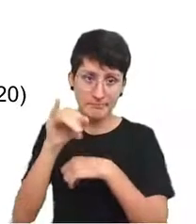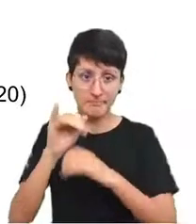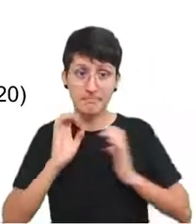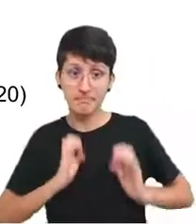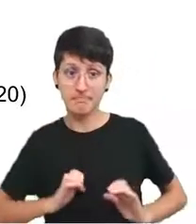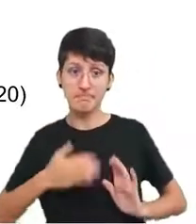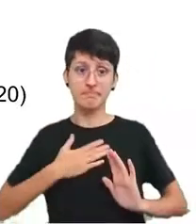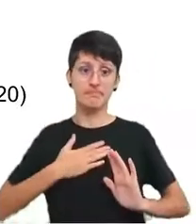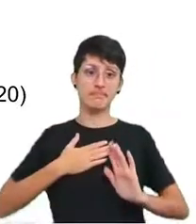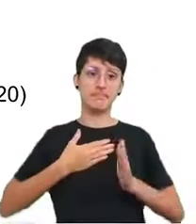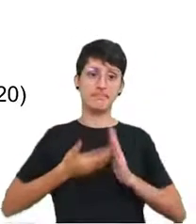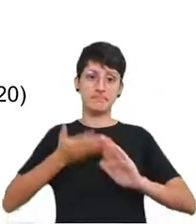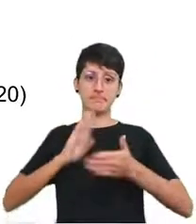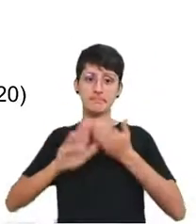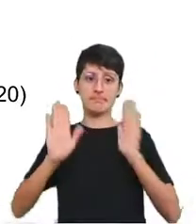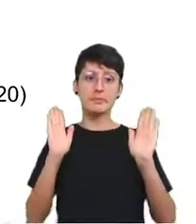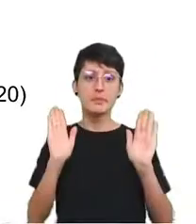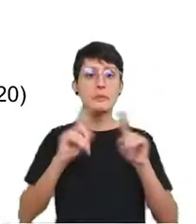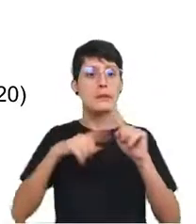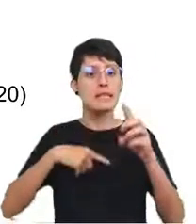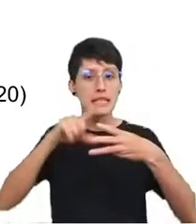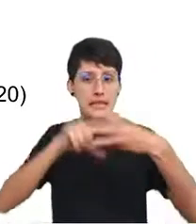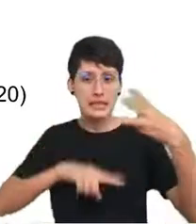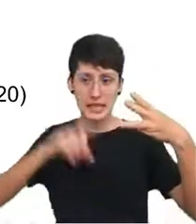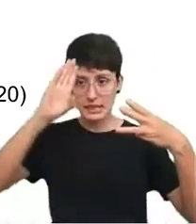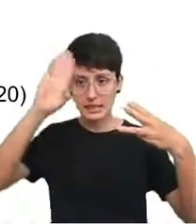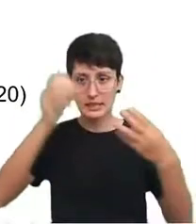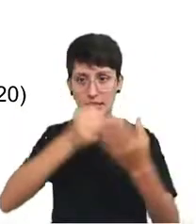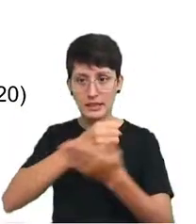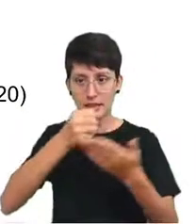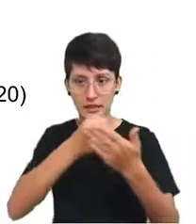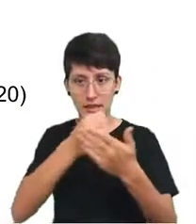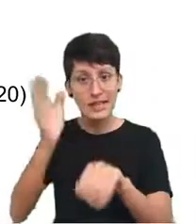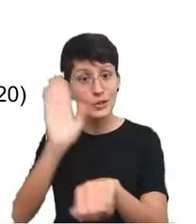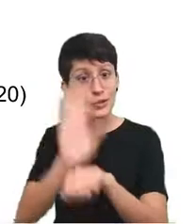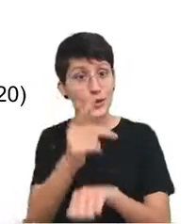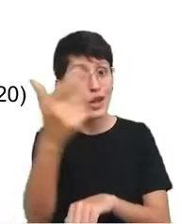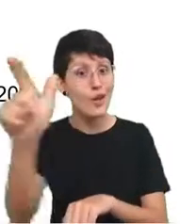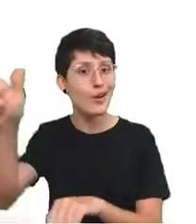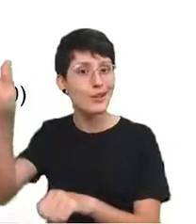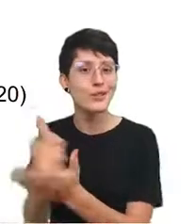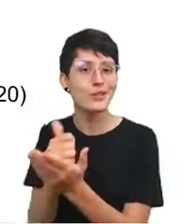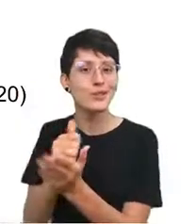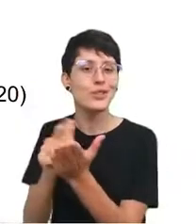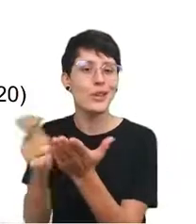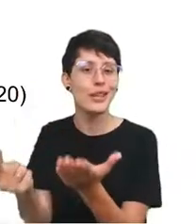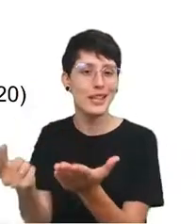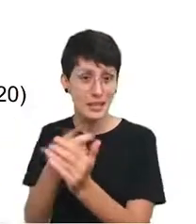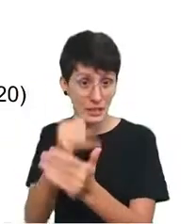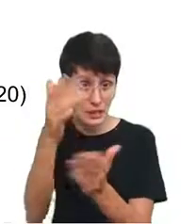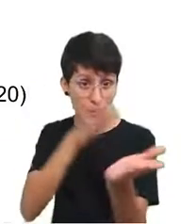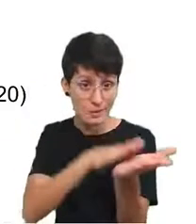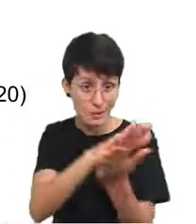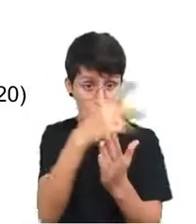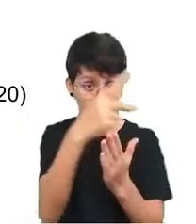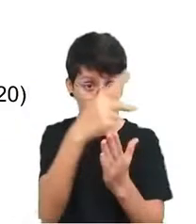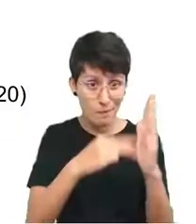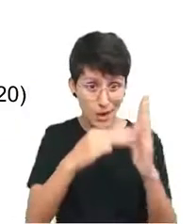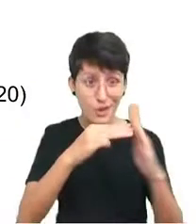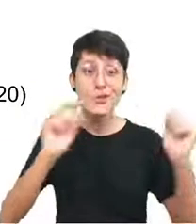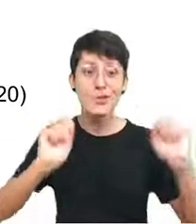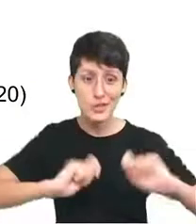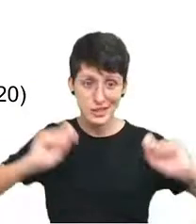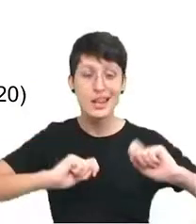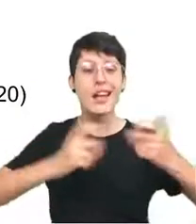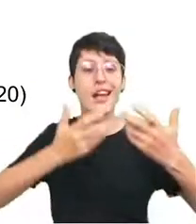três principais razões para isso. A primeira é que isso ajuda outros jornalistas. Se você publicou o seu método e eles podem ver o seu código, eles